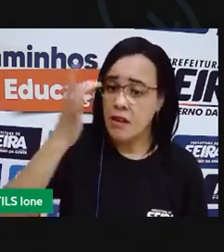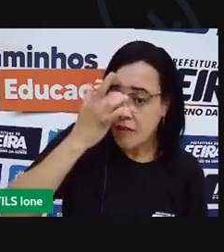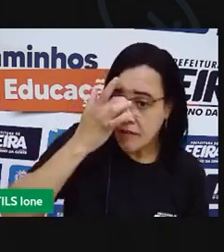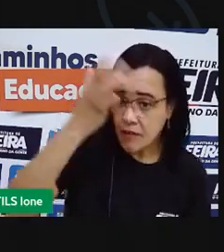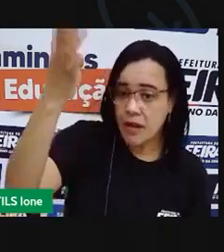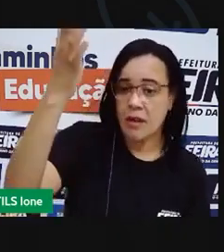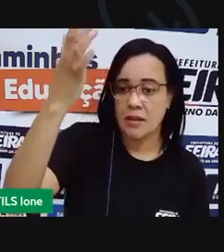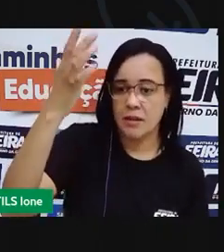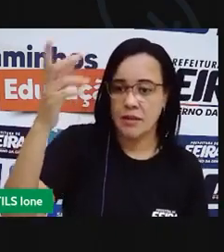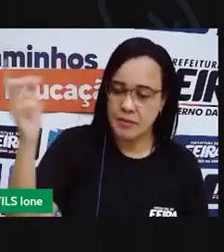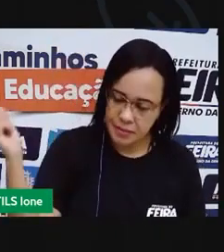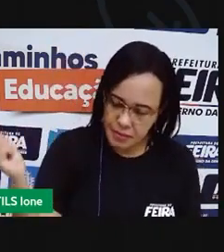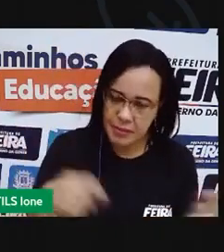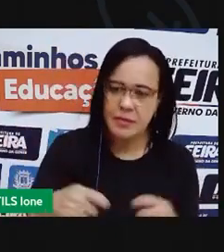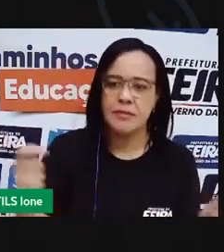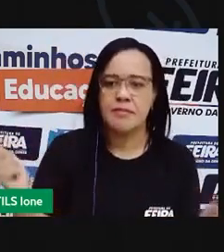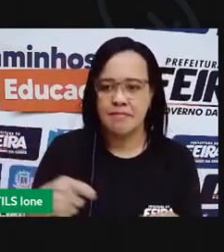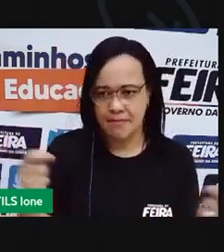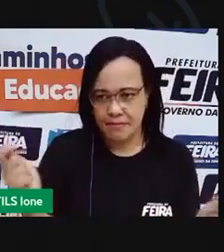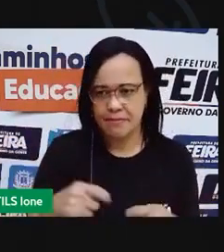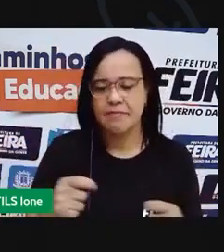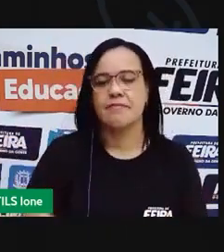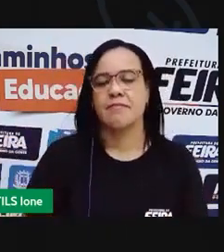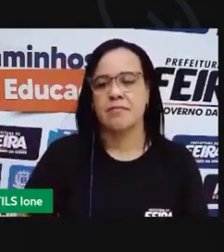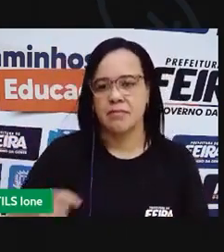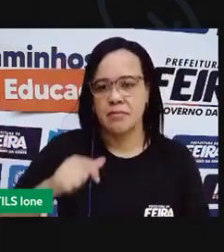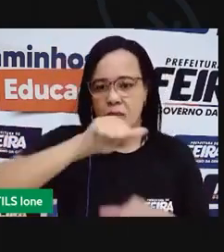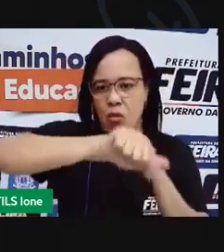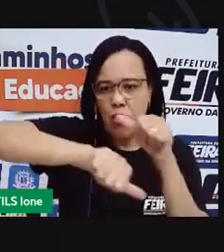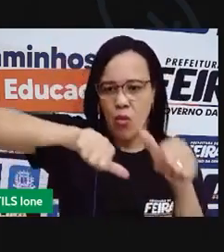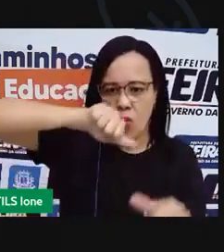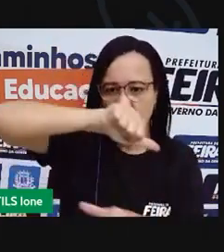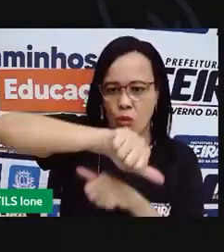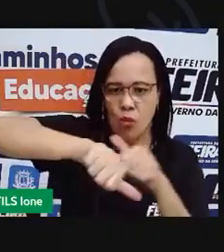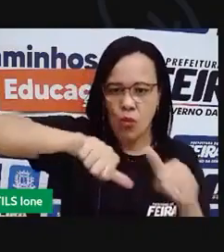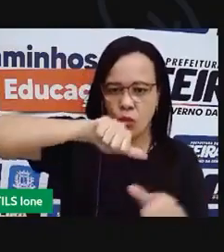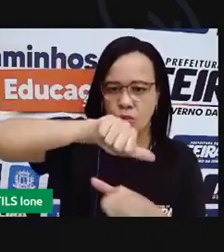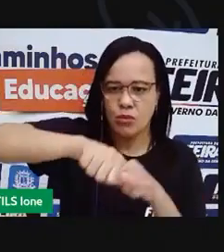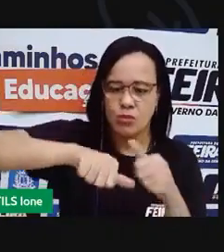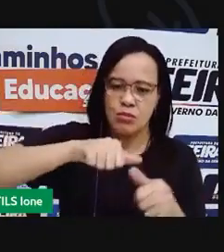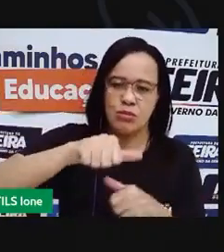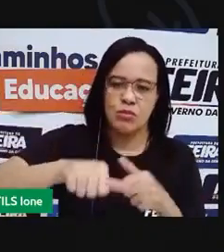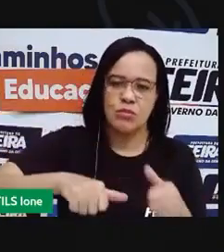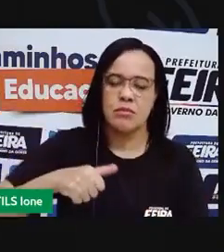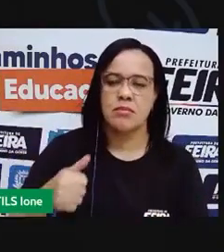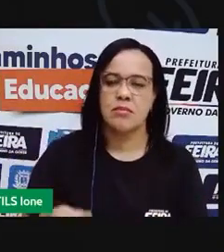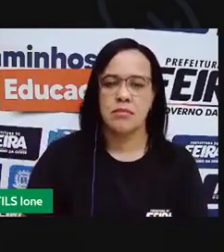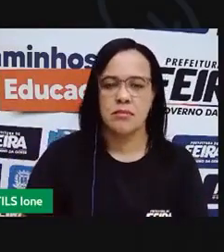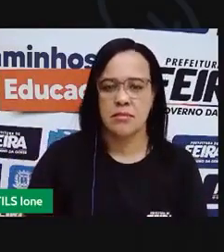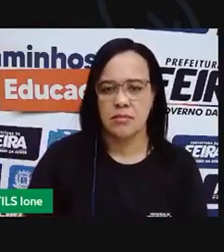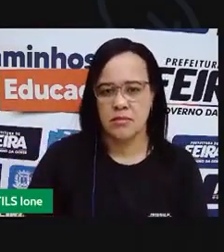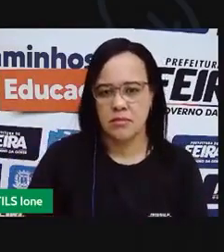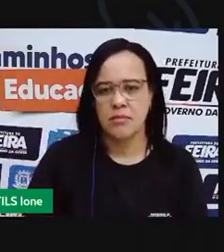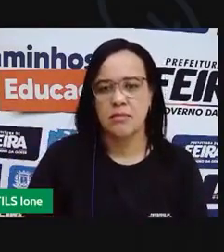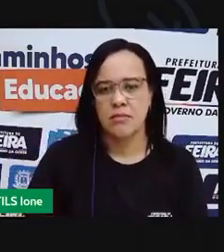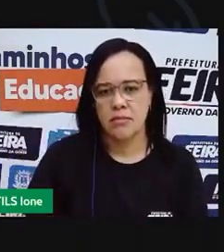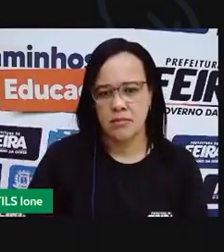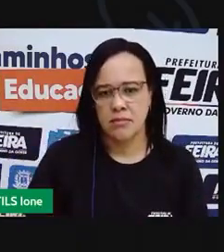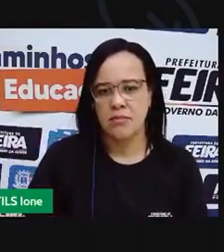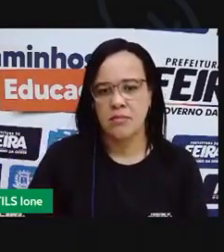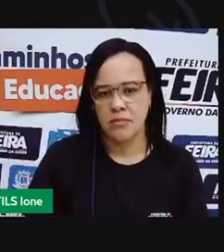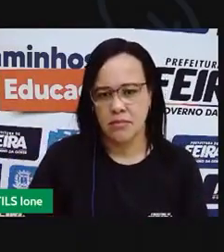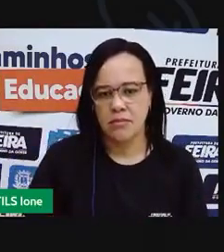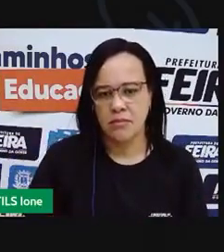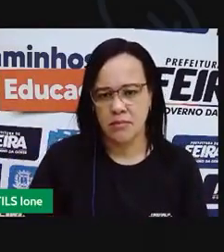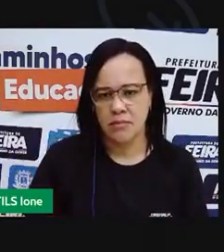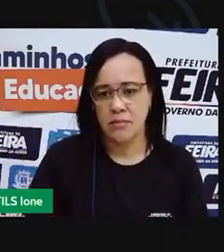de ser deformado porque eu vou amassando ele e ele